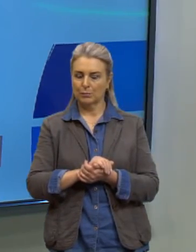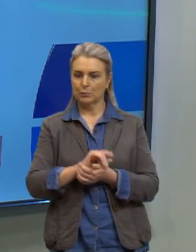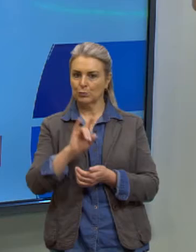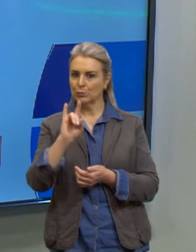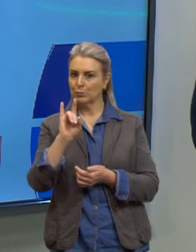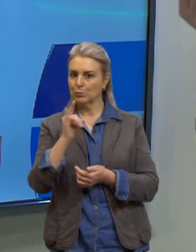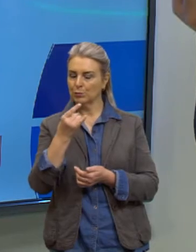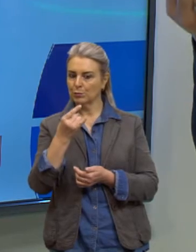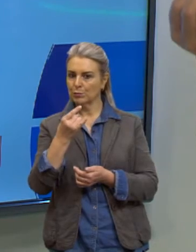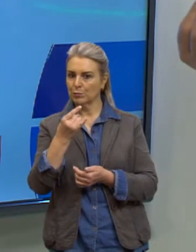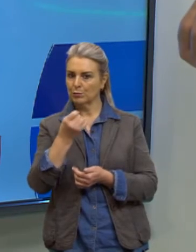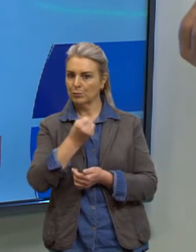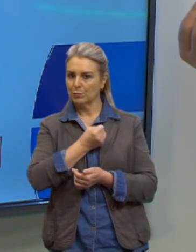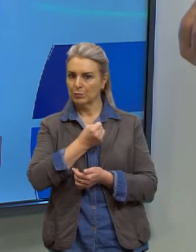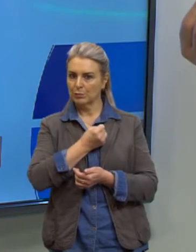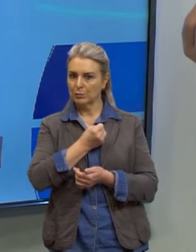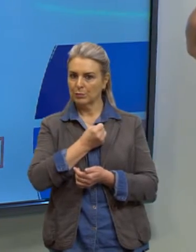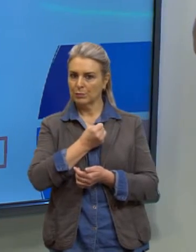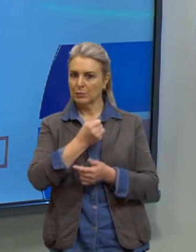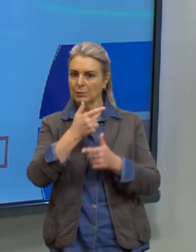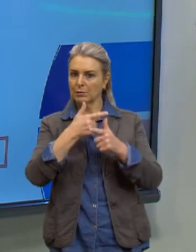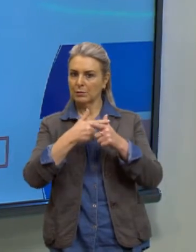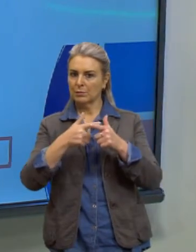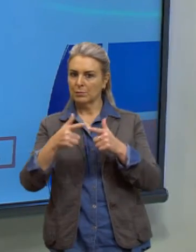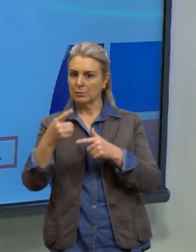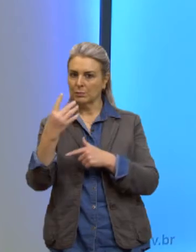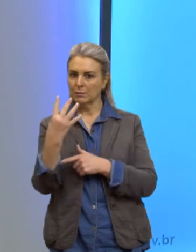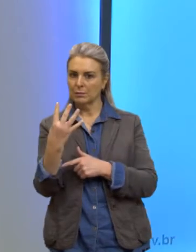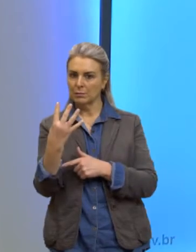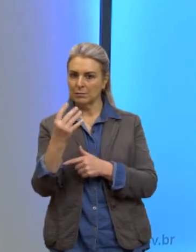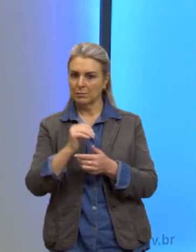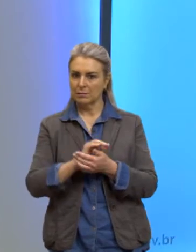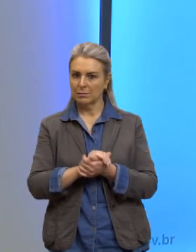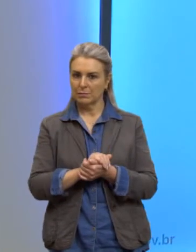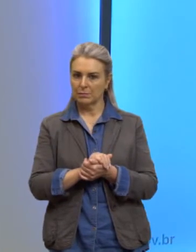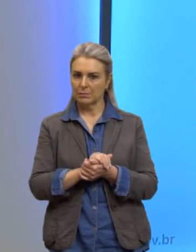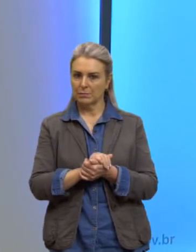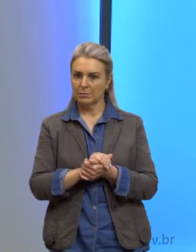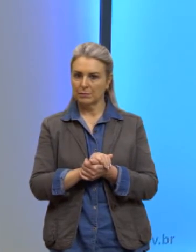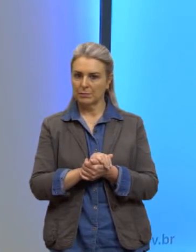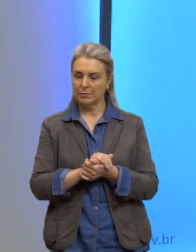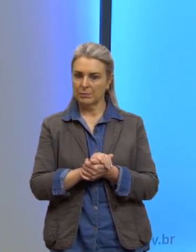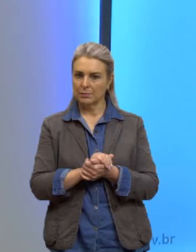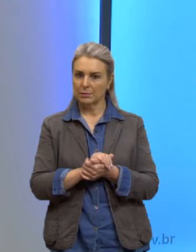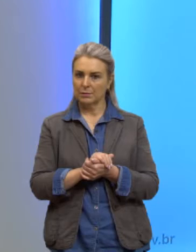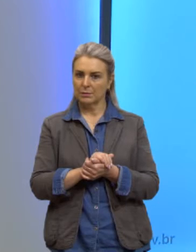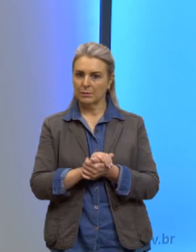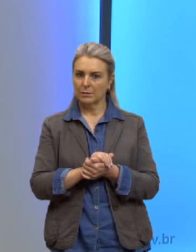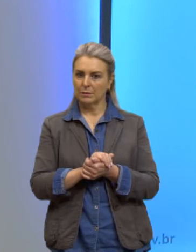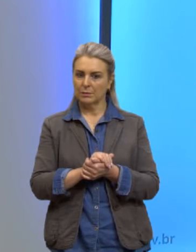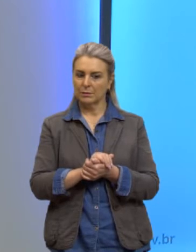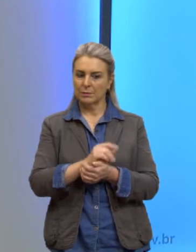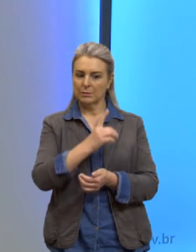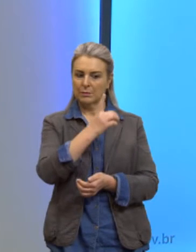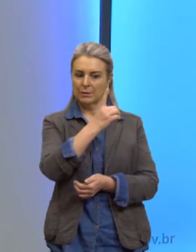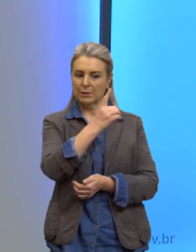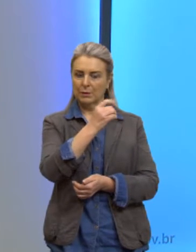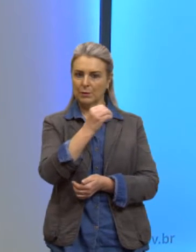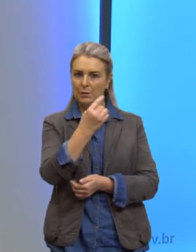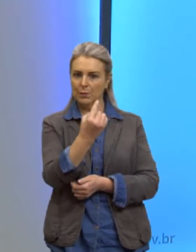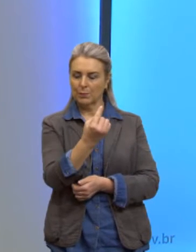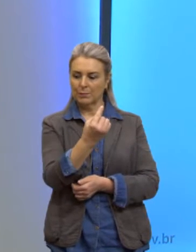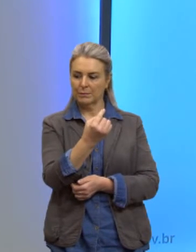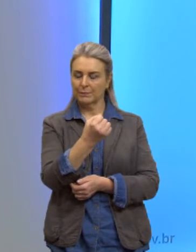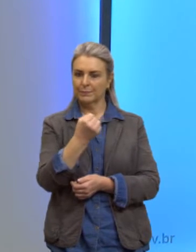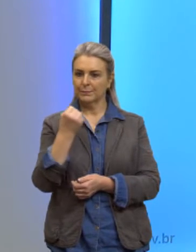são múltiplos de quatro lembram? então nós vamos usar isso agora então entre o cento e um e o